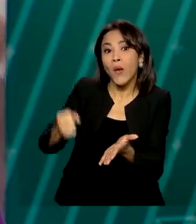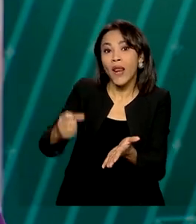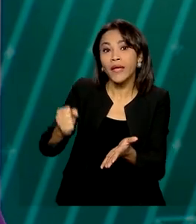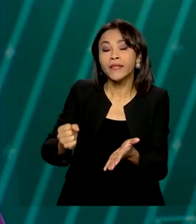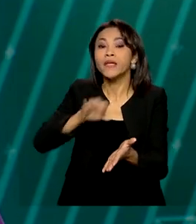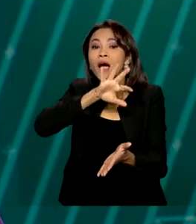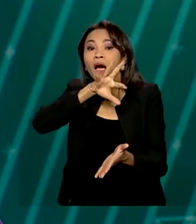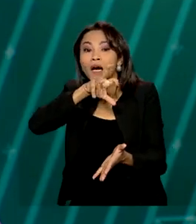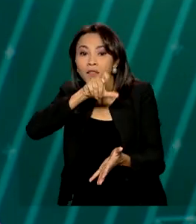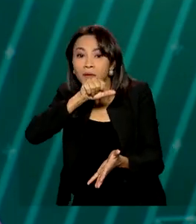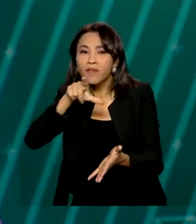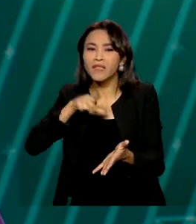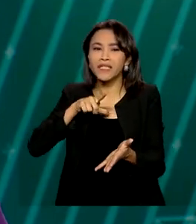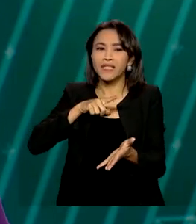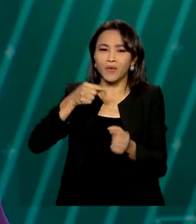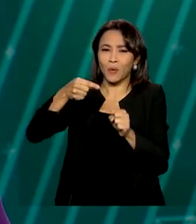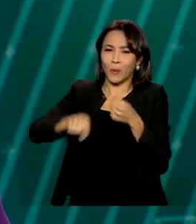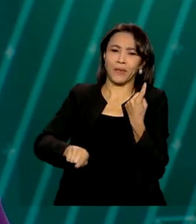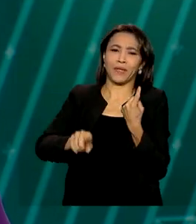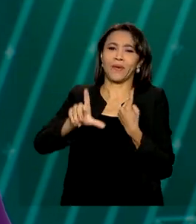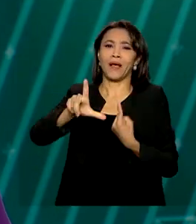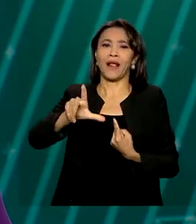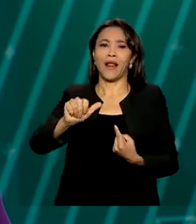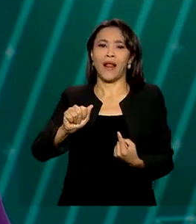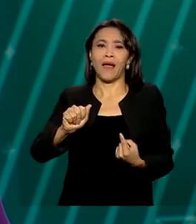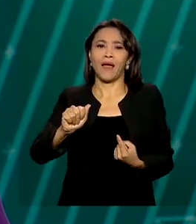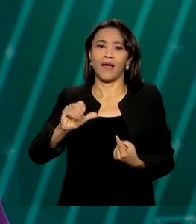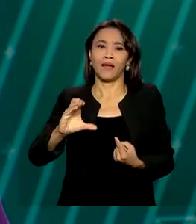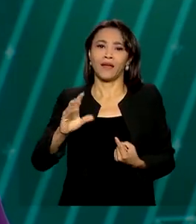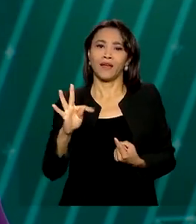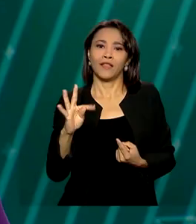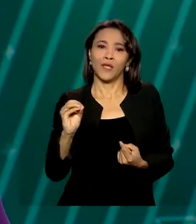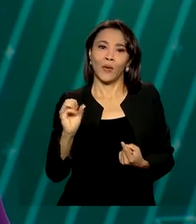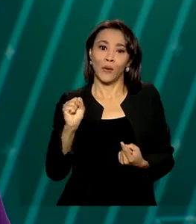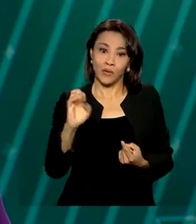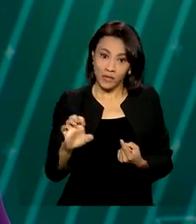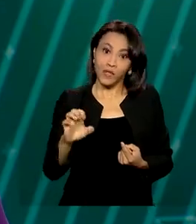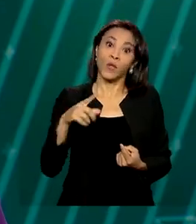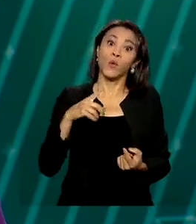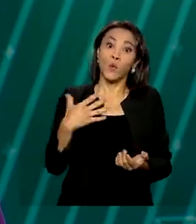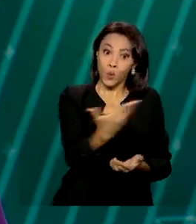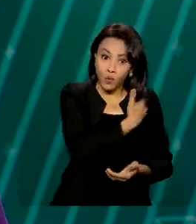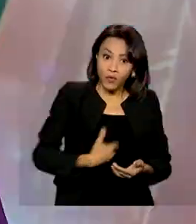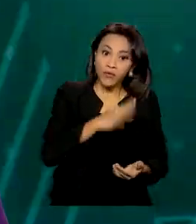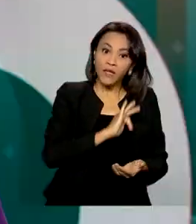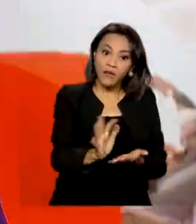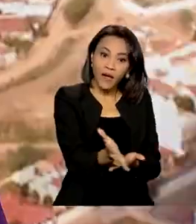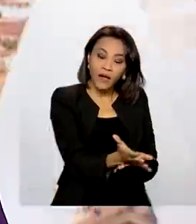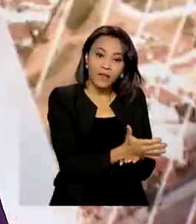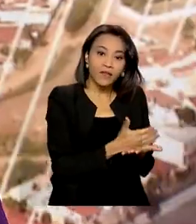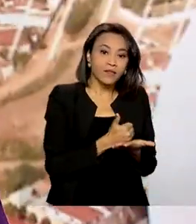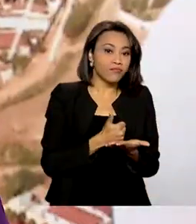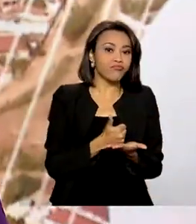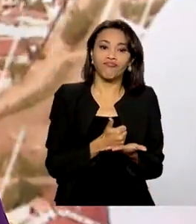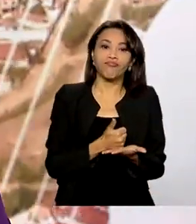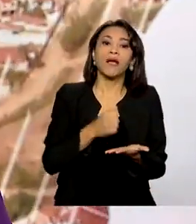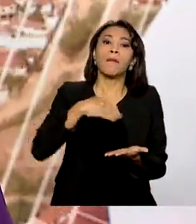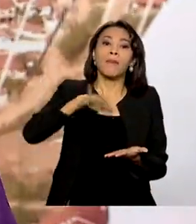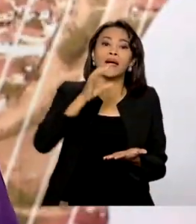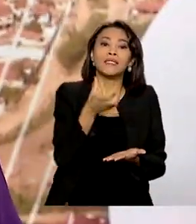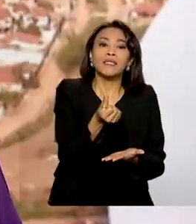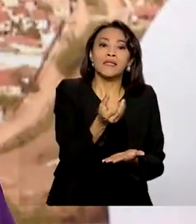tipo de intolerância à lactose. Com a medida, o governo deve deixar de arrecadar mais de 60 milhões de reais até 2024.